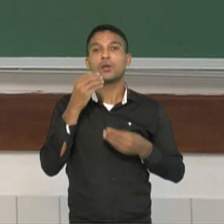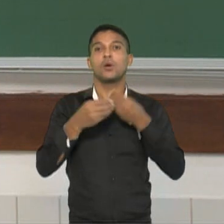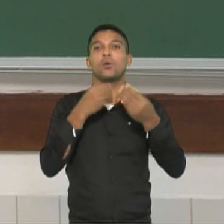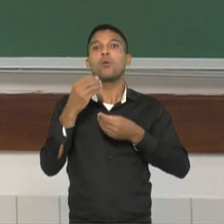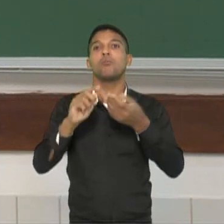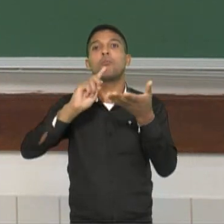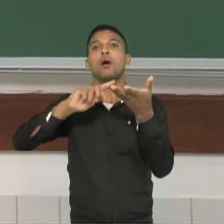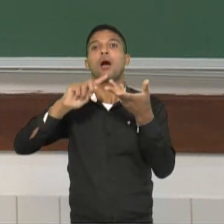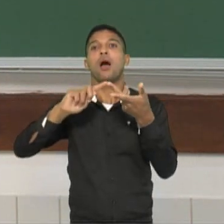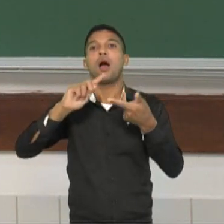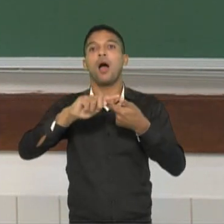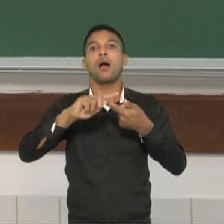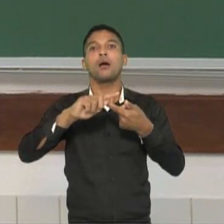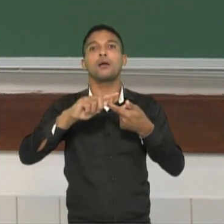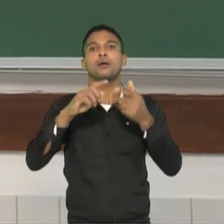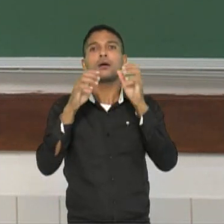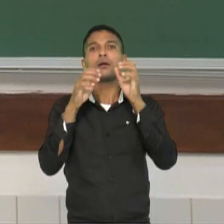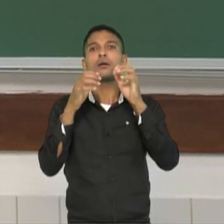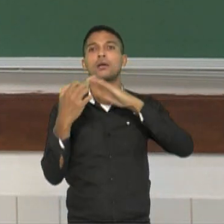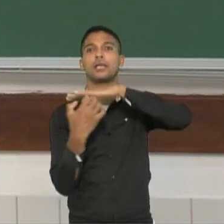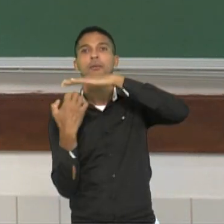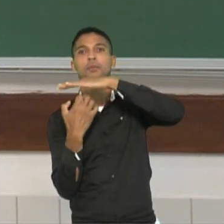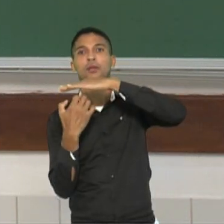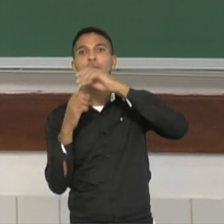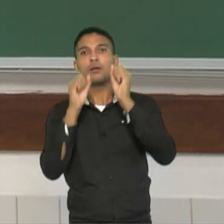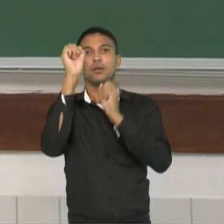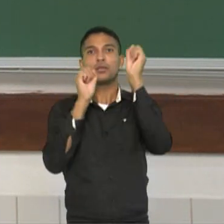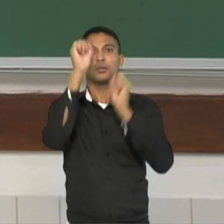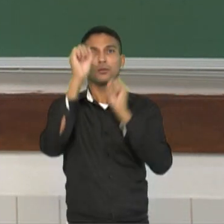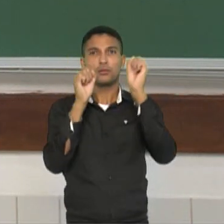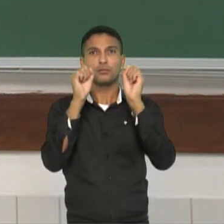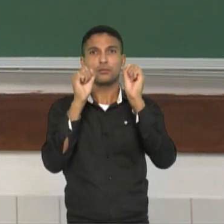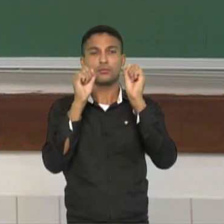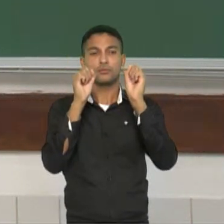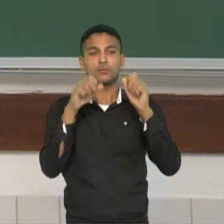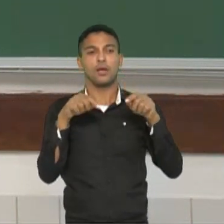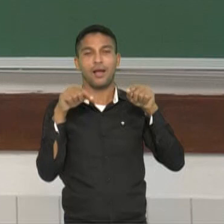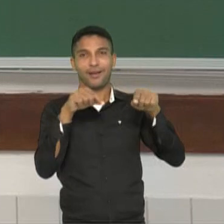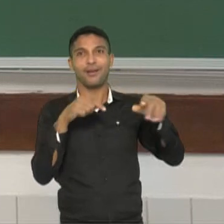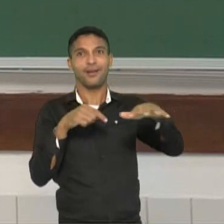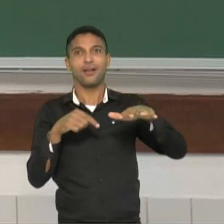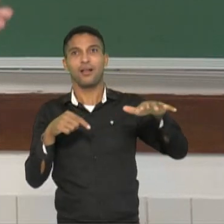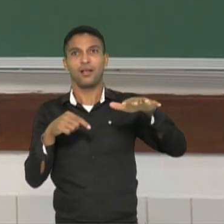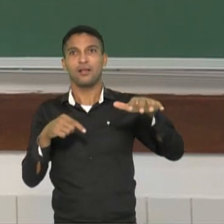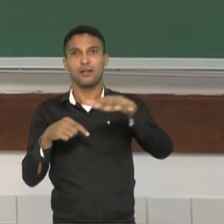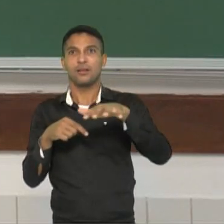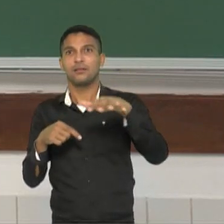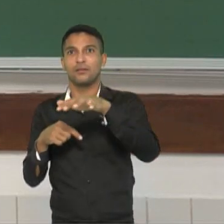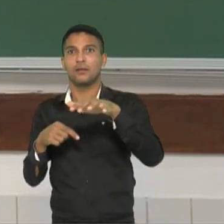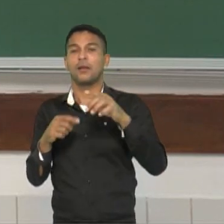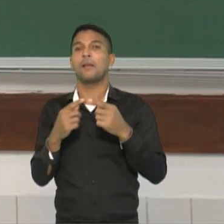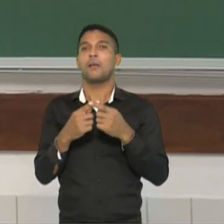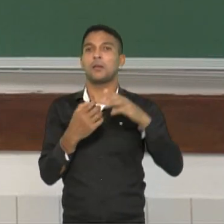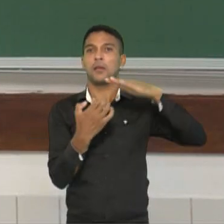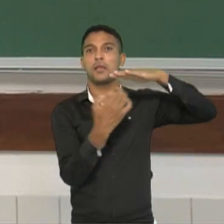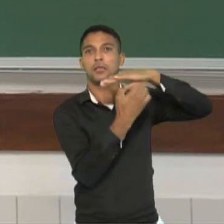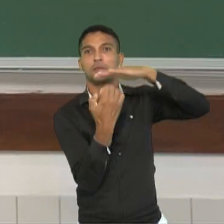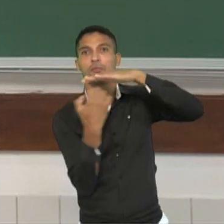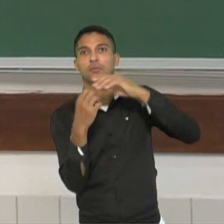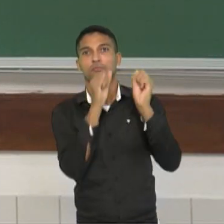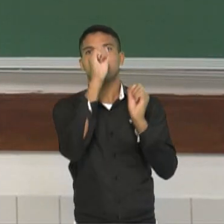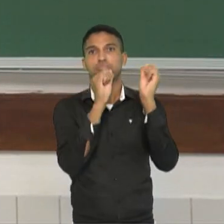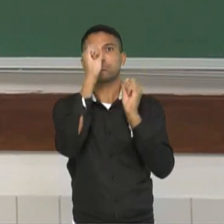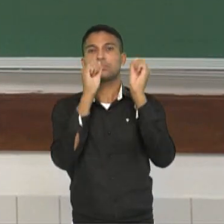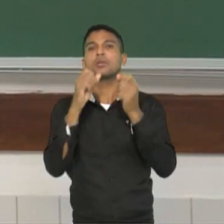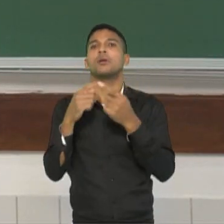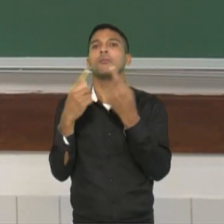locacionais. O que será que o Brasil apresenta como vantagem em relação a outros países? Quando uma